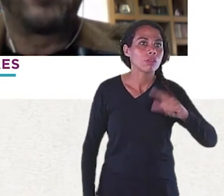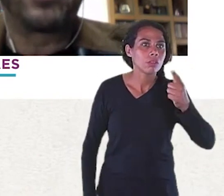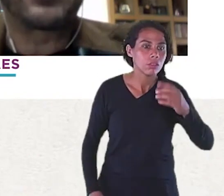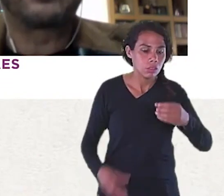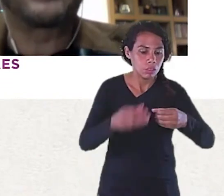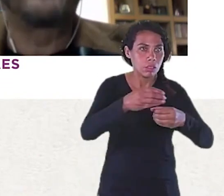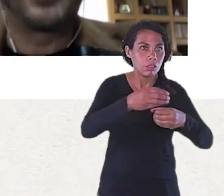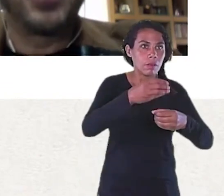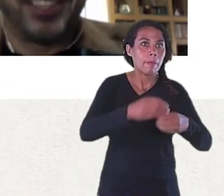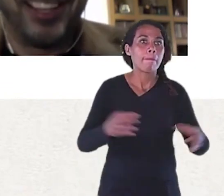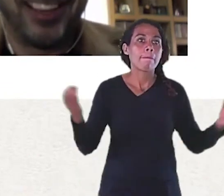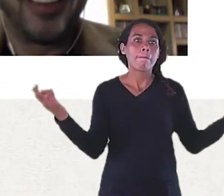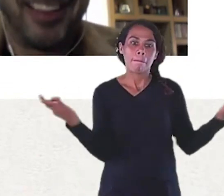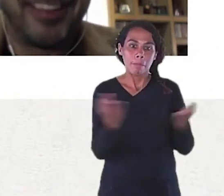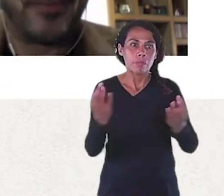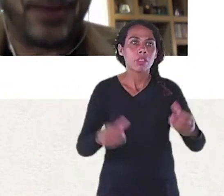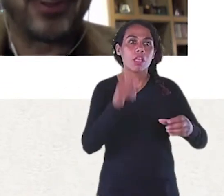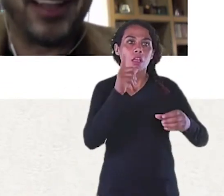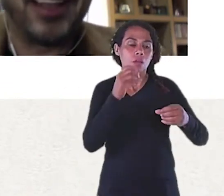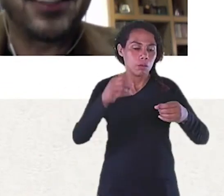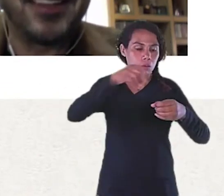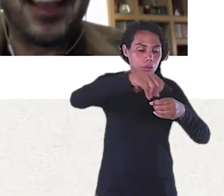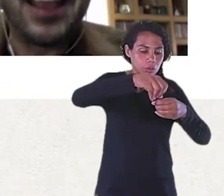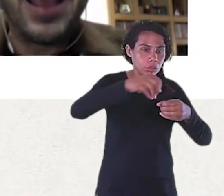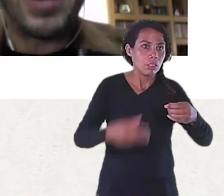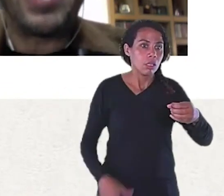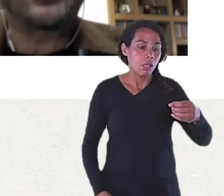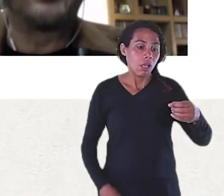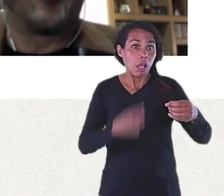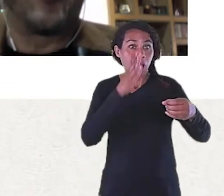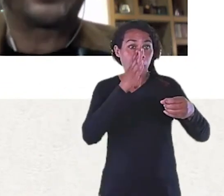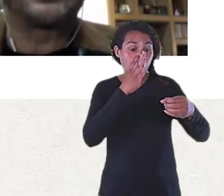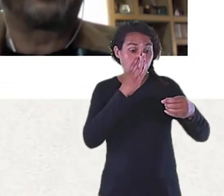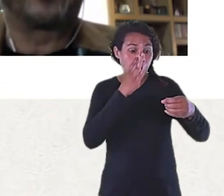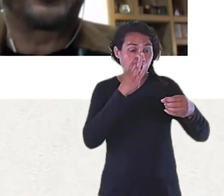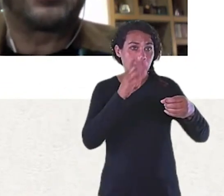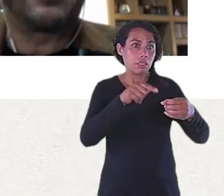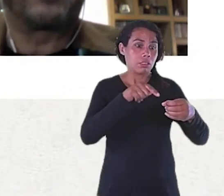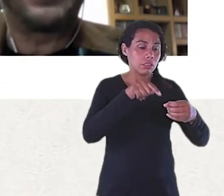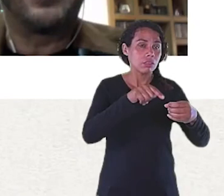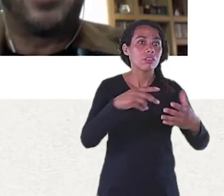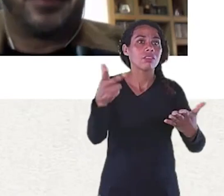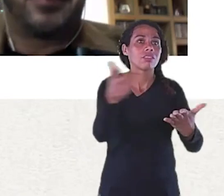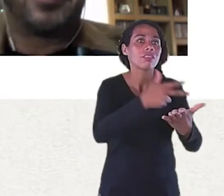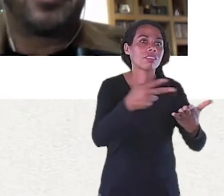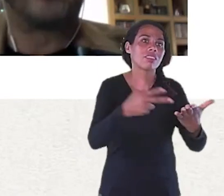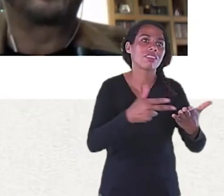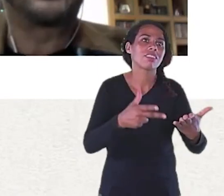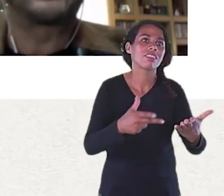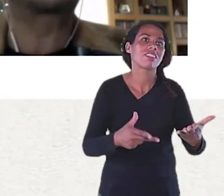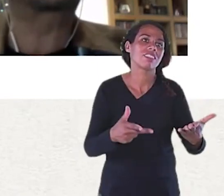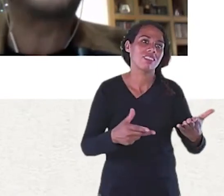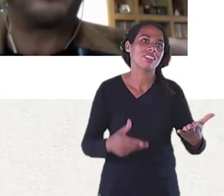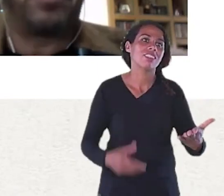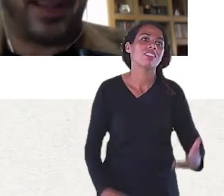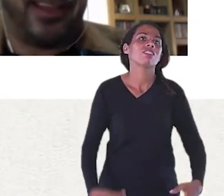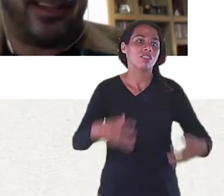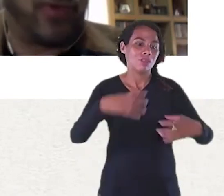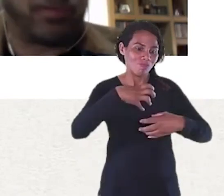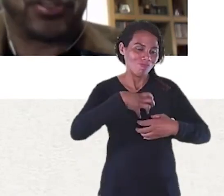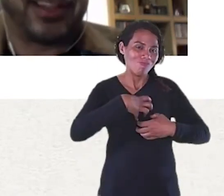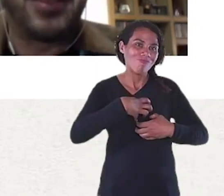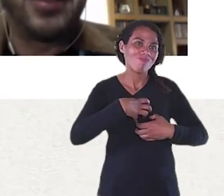ou um problema que você não sabia que existia. Também acontece. A arte, não. O artista projeta para ele. Não projeta para